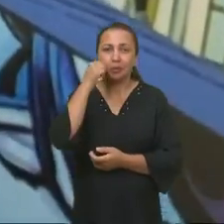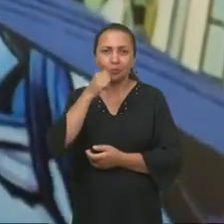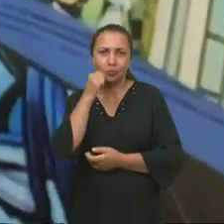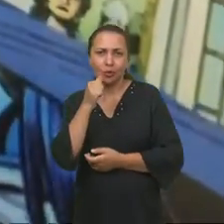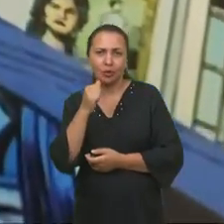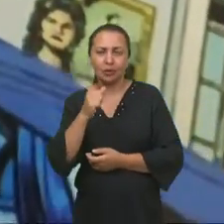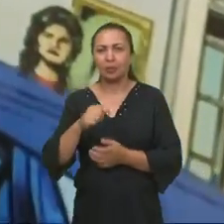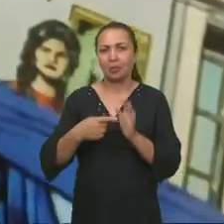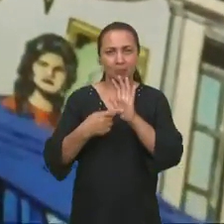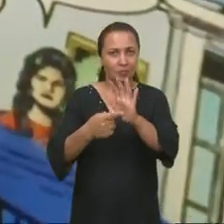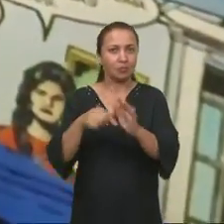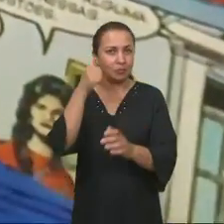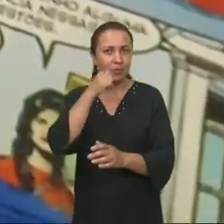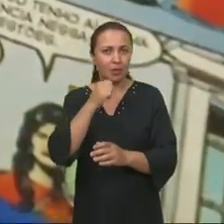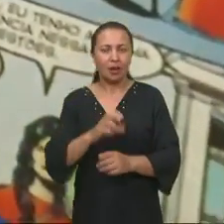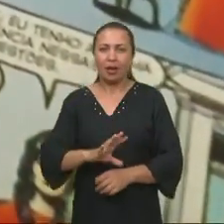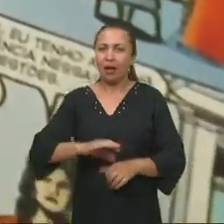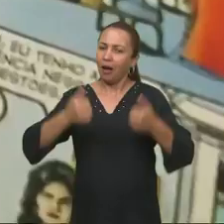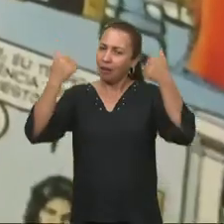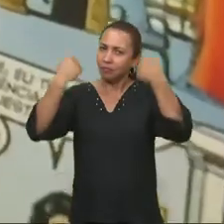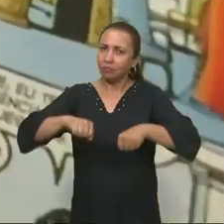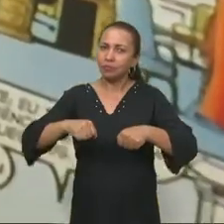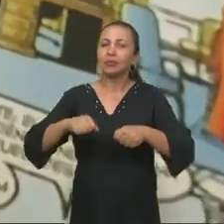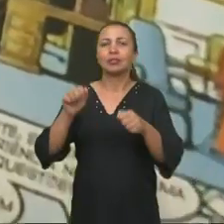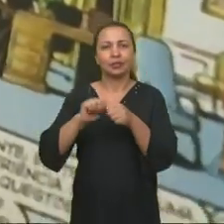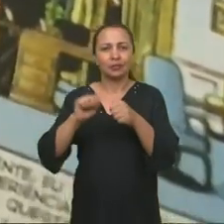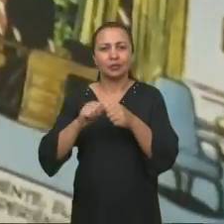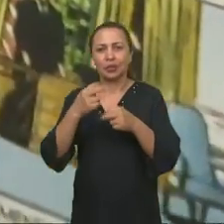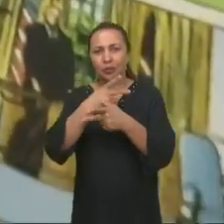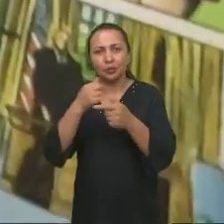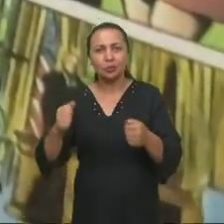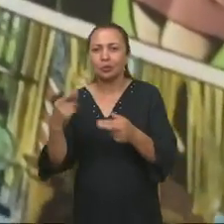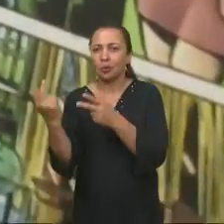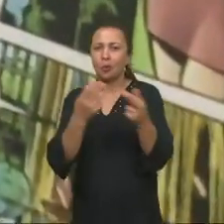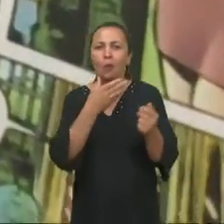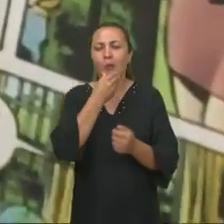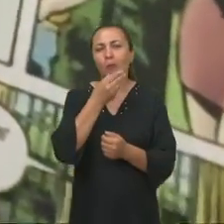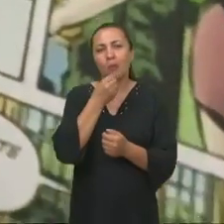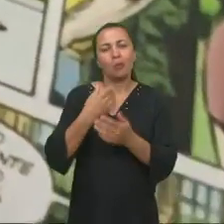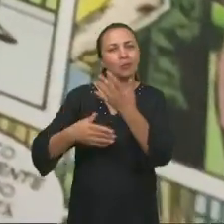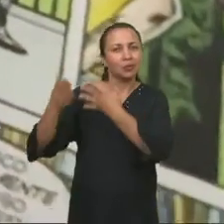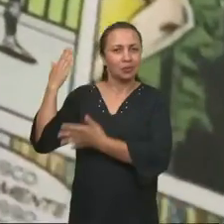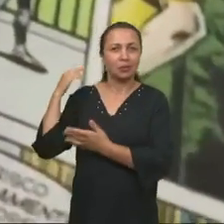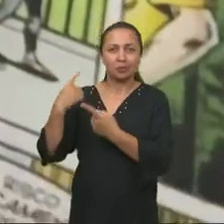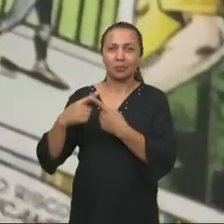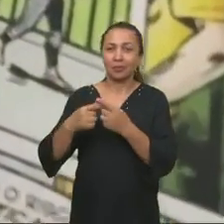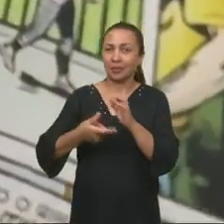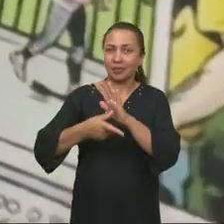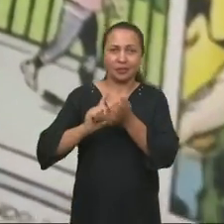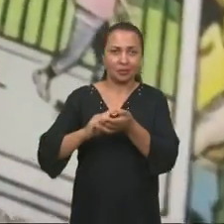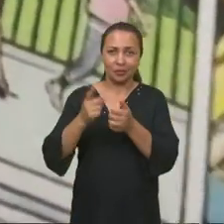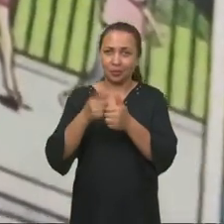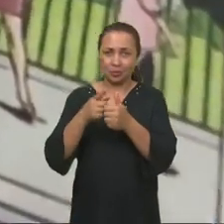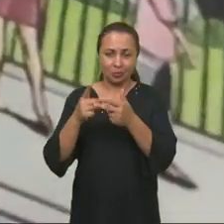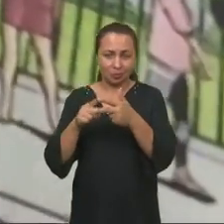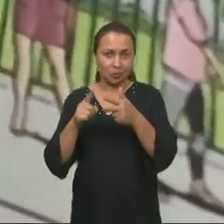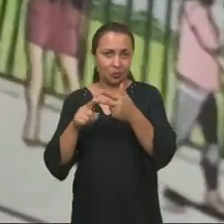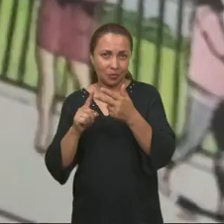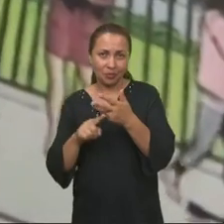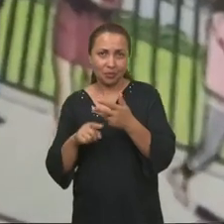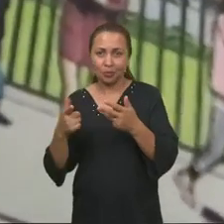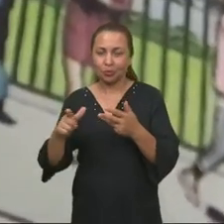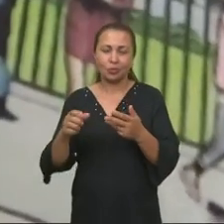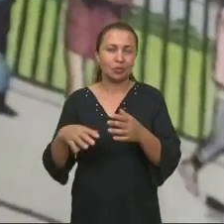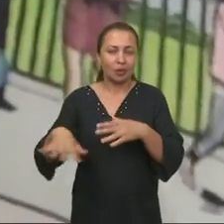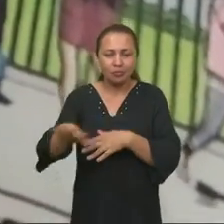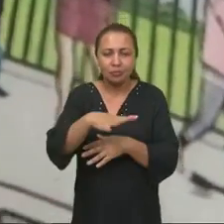das mulheres, ela foi feita para mostrar que a mulher era capaz de fazer as suas coisas assim como os homens da época, porque antes, nos seus primeiros quadrinhos, ela